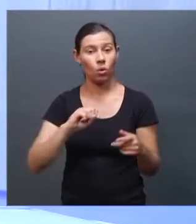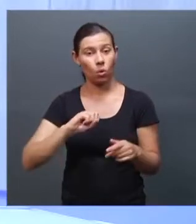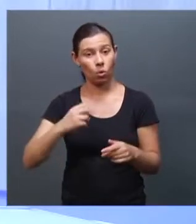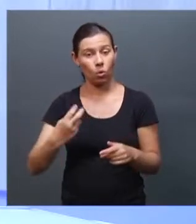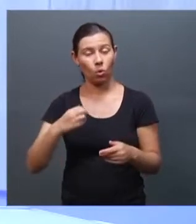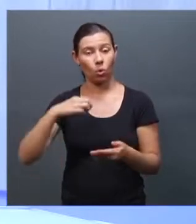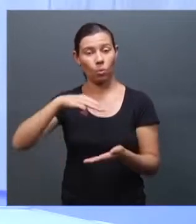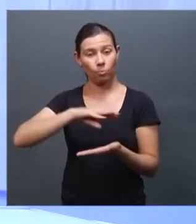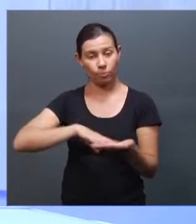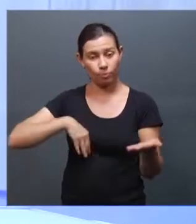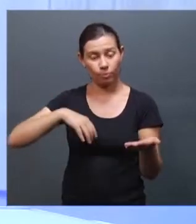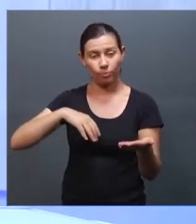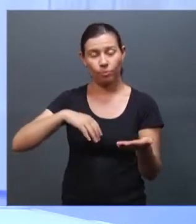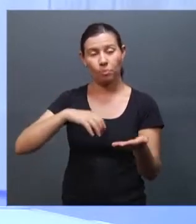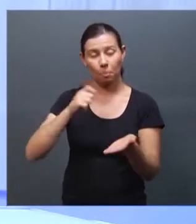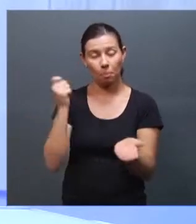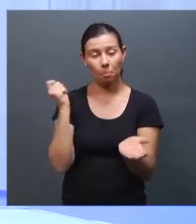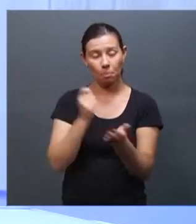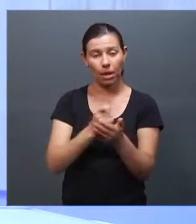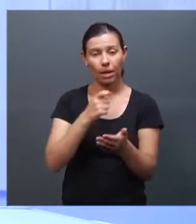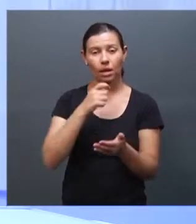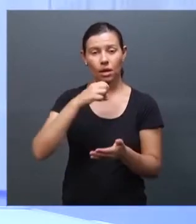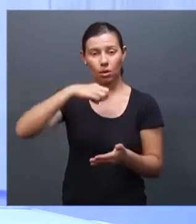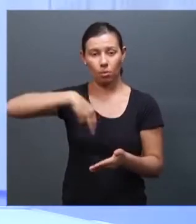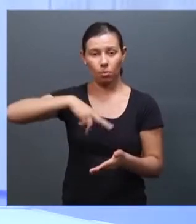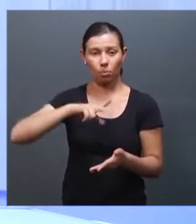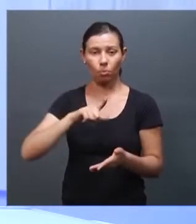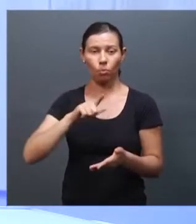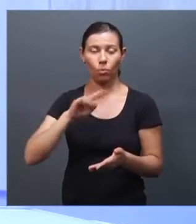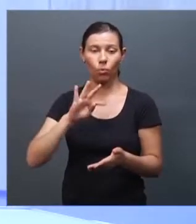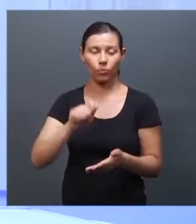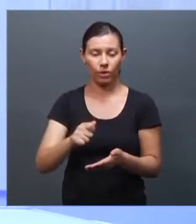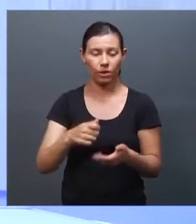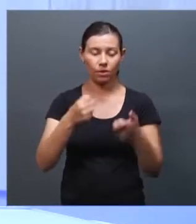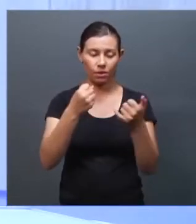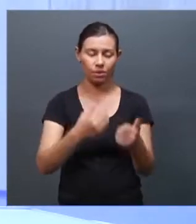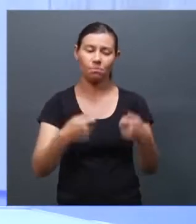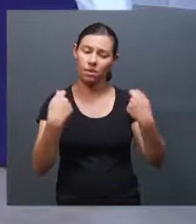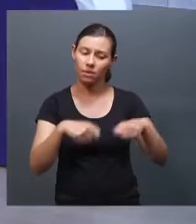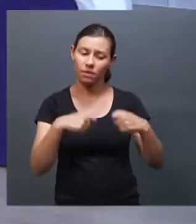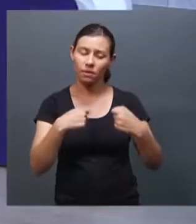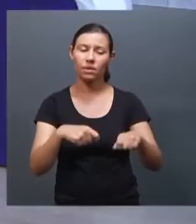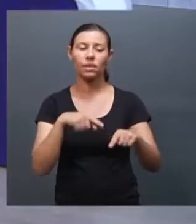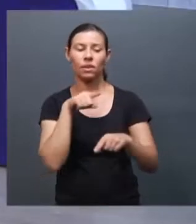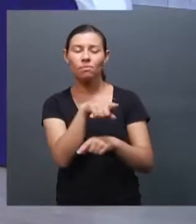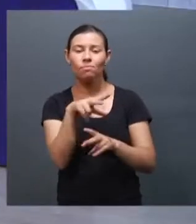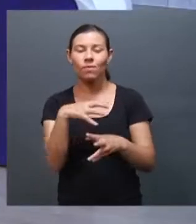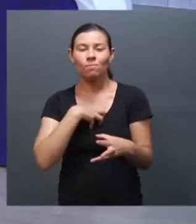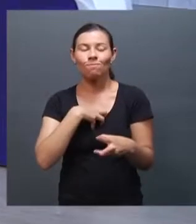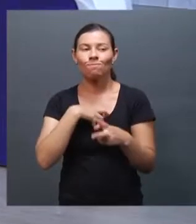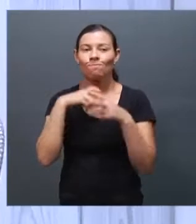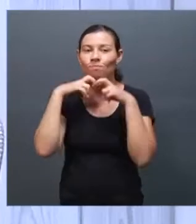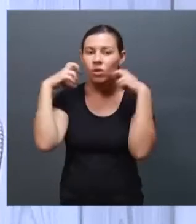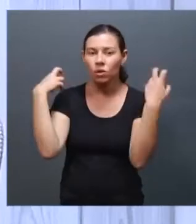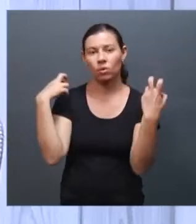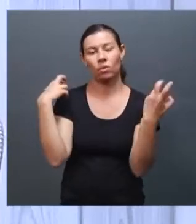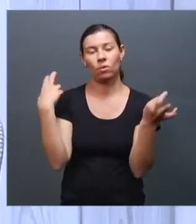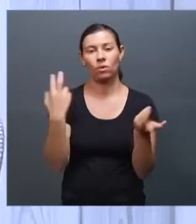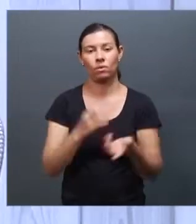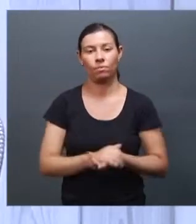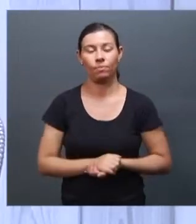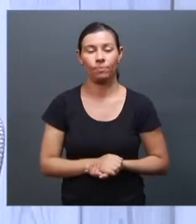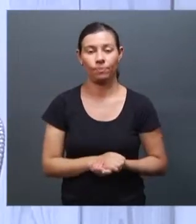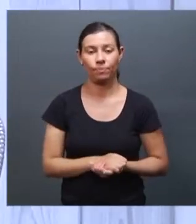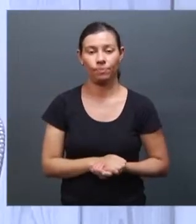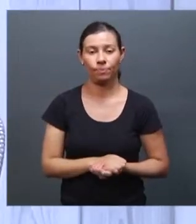cadeia, mas que realmente haja um constrangimento, como a doutora Flávia falou. Uma consequência. Isso. Certo. Bom, no